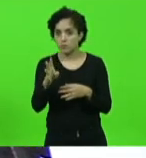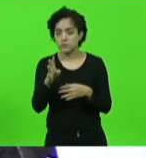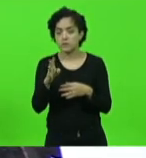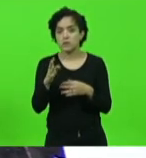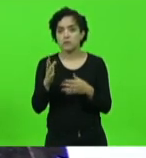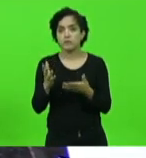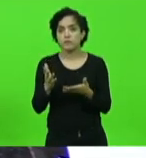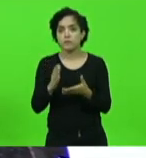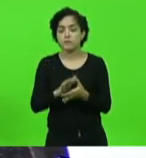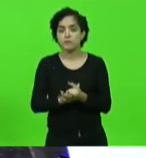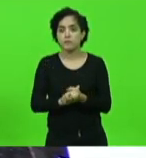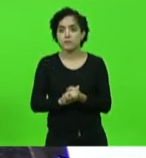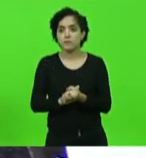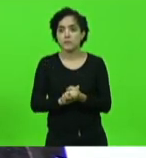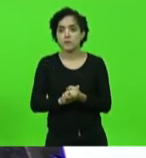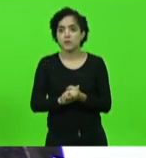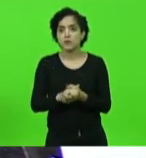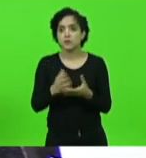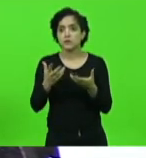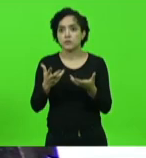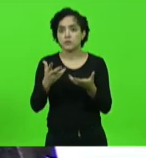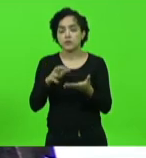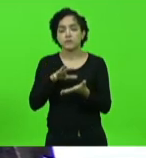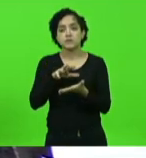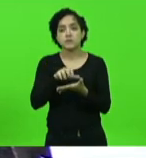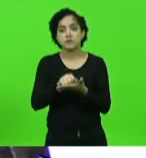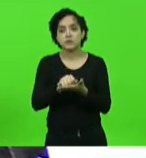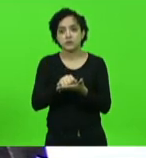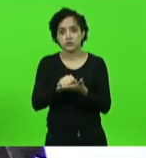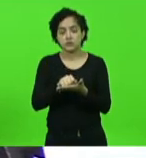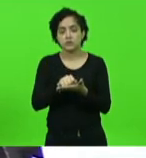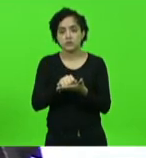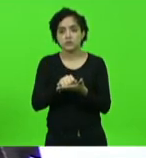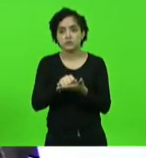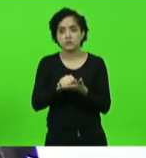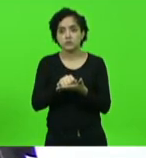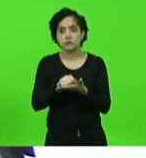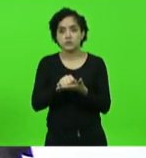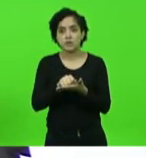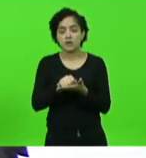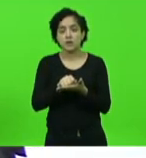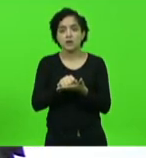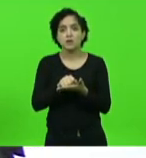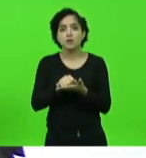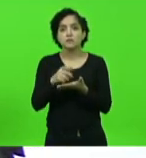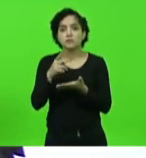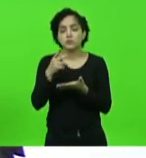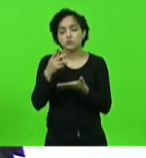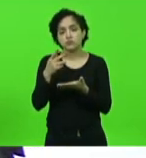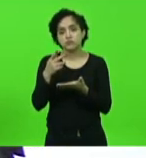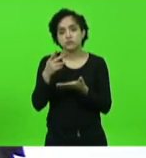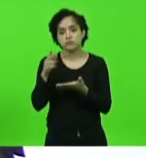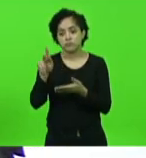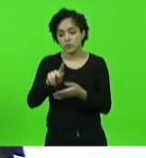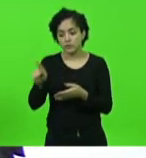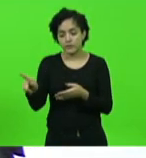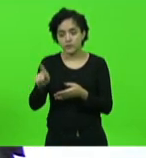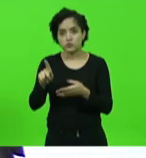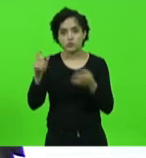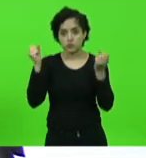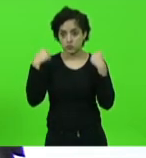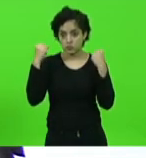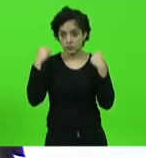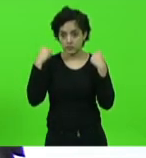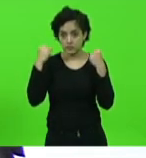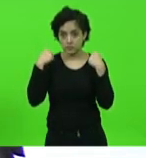queria fazer um registro de uma fala de um professor de educação física porque enquanto o governo do